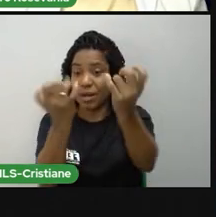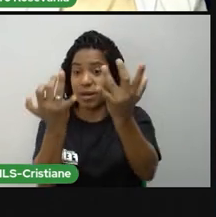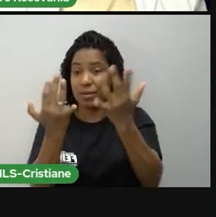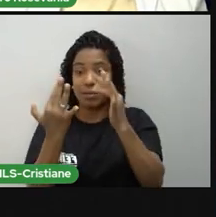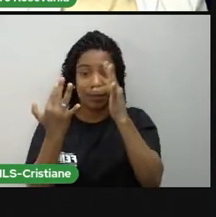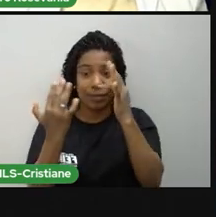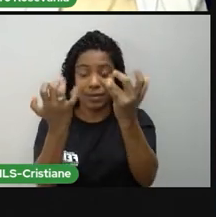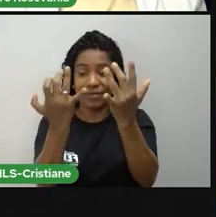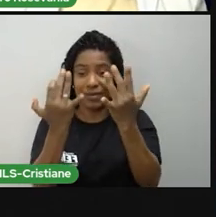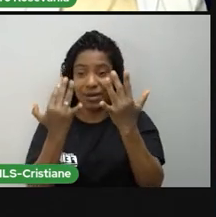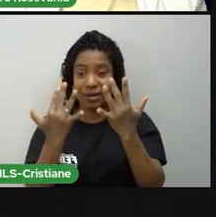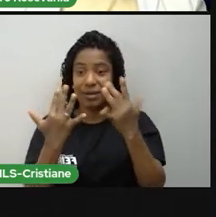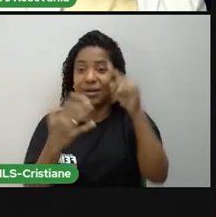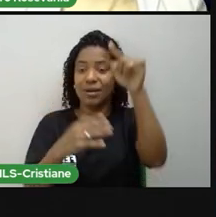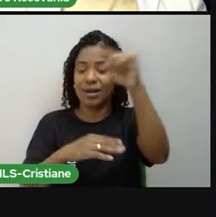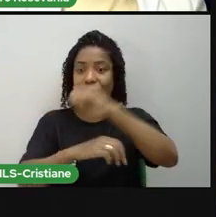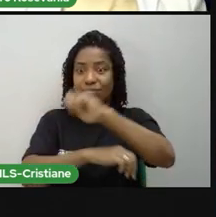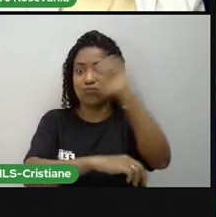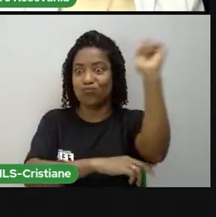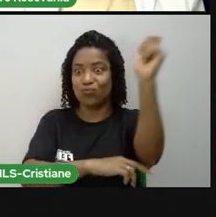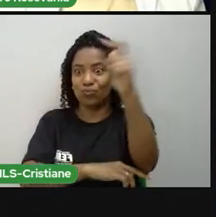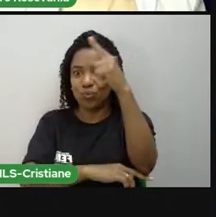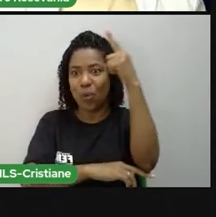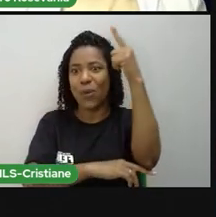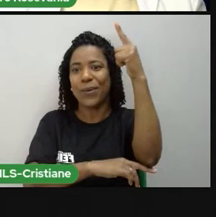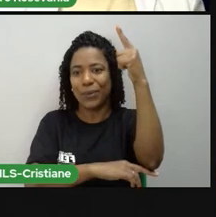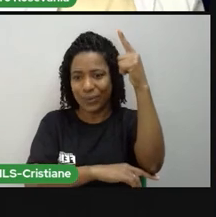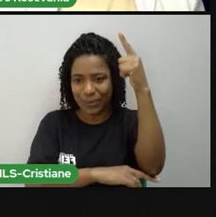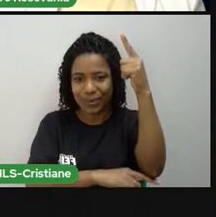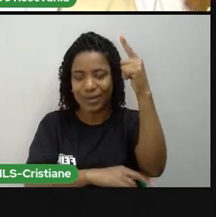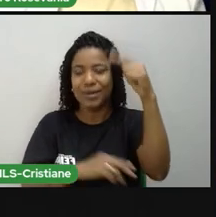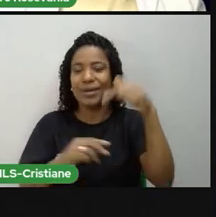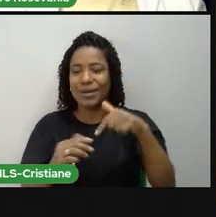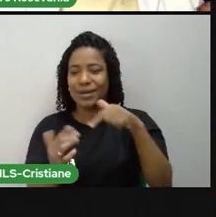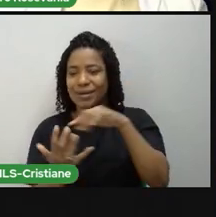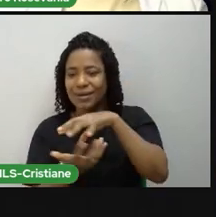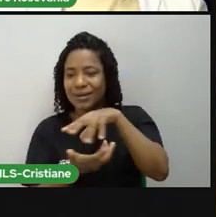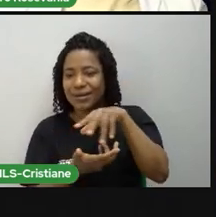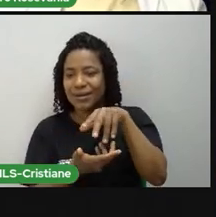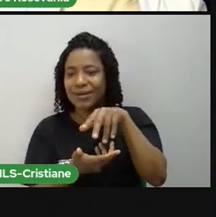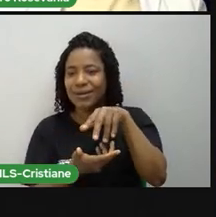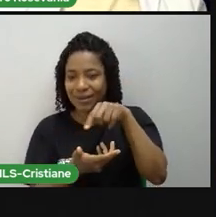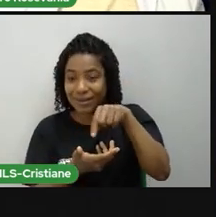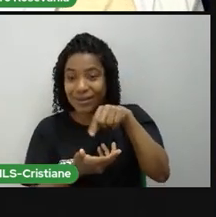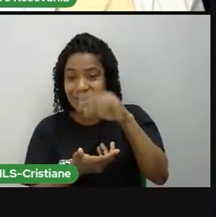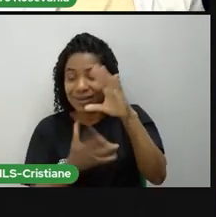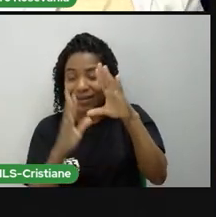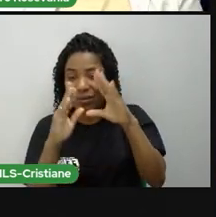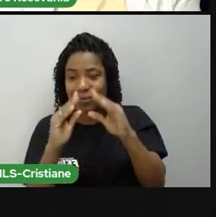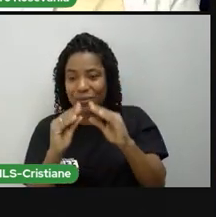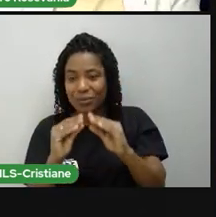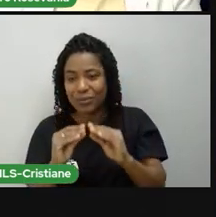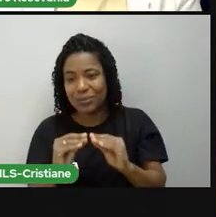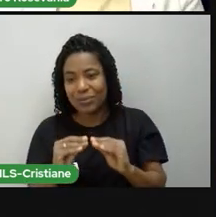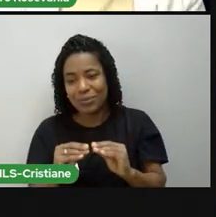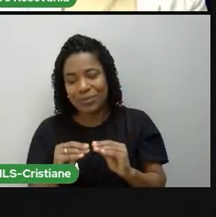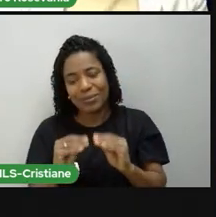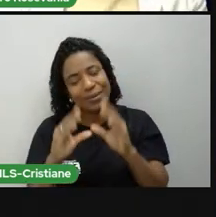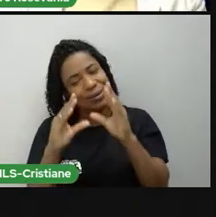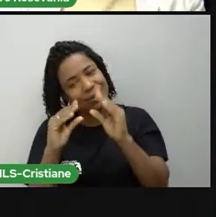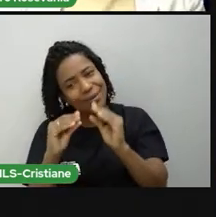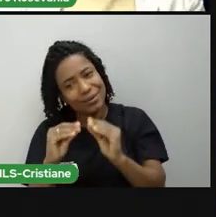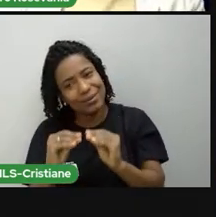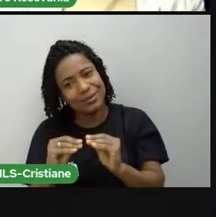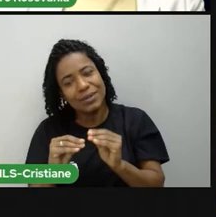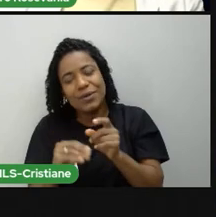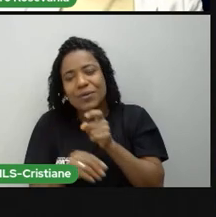diminuindo um pouquinho, porque a gente já está se preparando para chegar no período do inverno, onde realmente as noites vão ser mais longas do que o